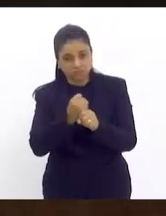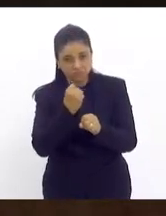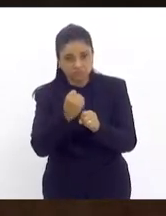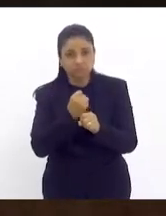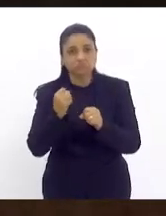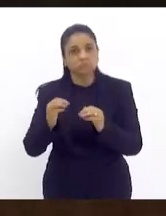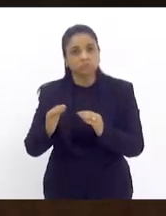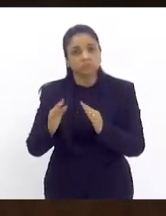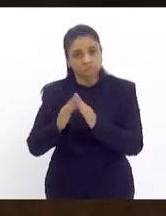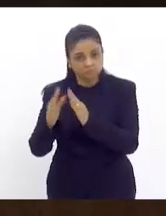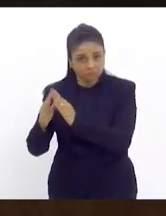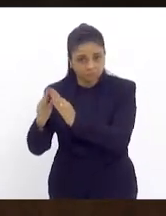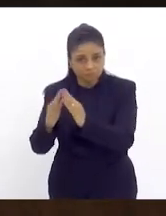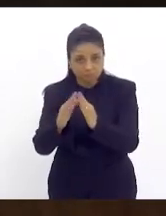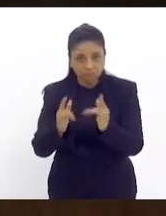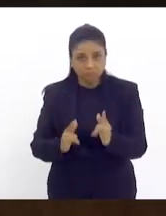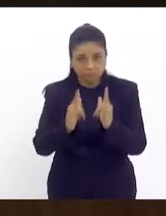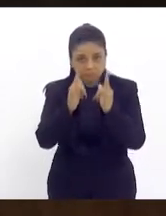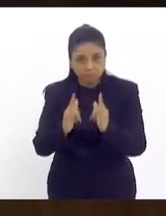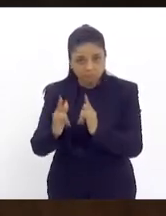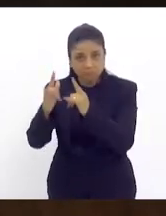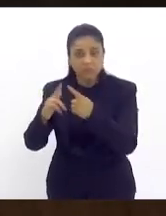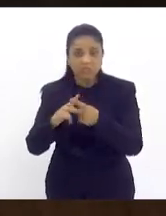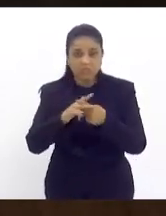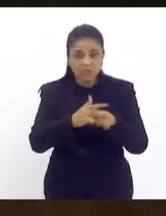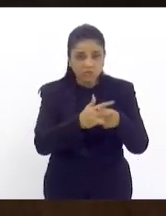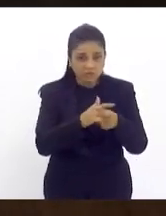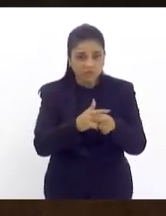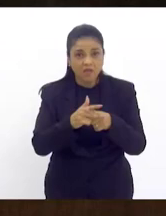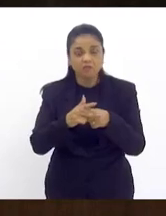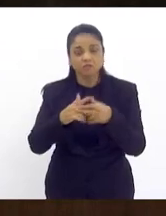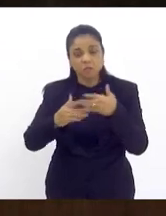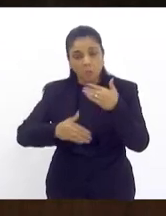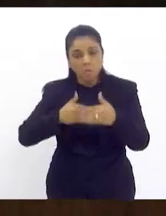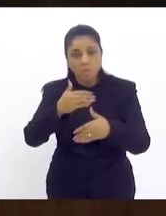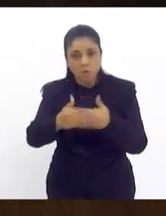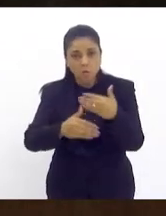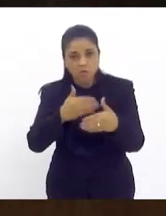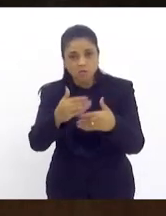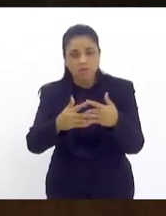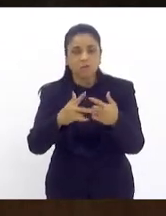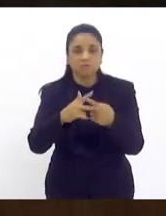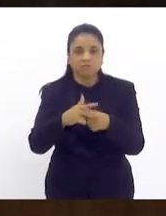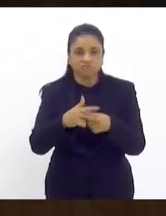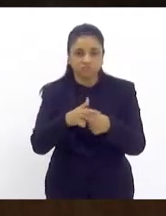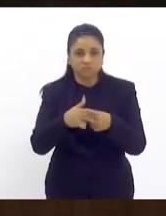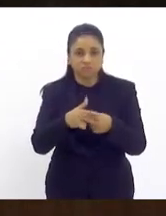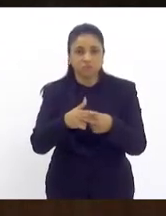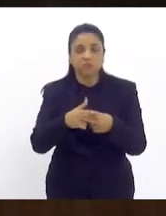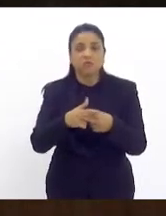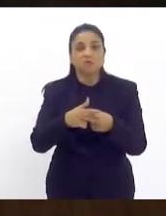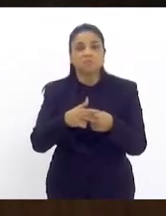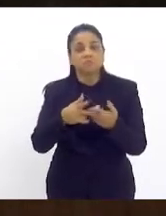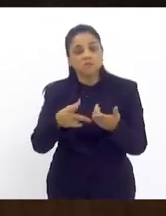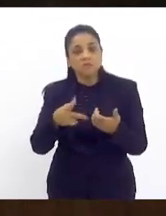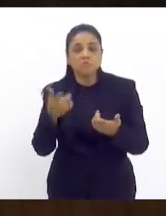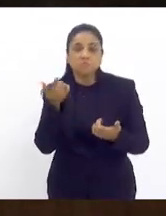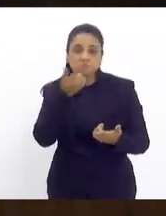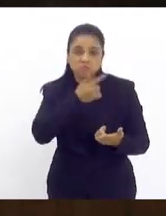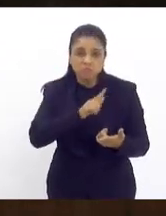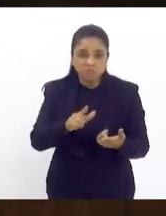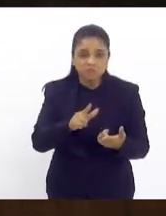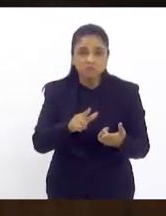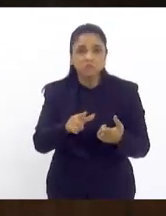de reforme as moradias populares que estavam em processo de reforma que reparem inclusive os danos causados e que